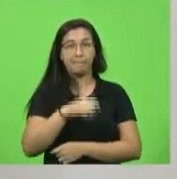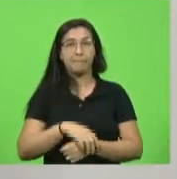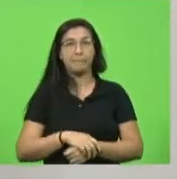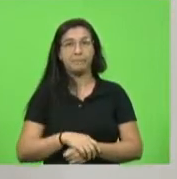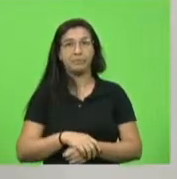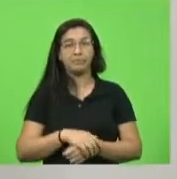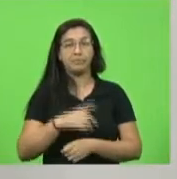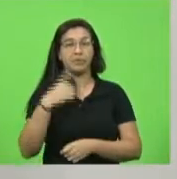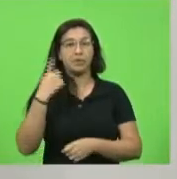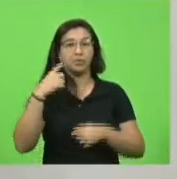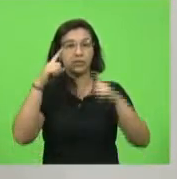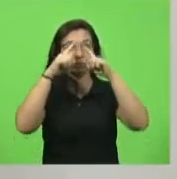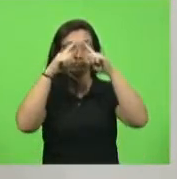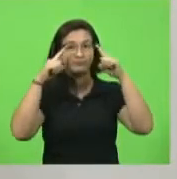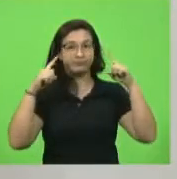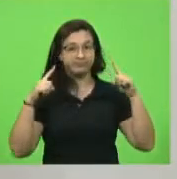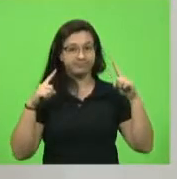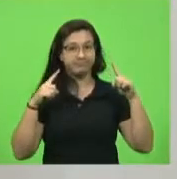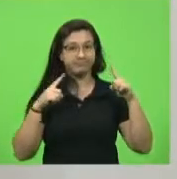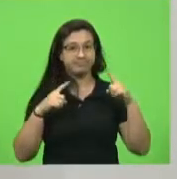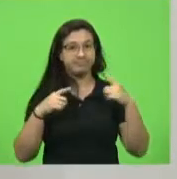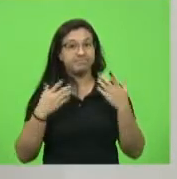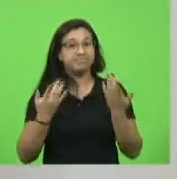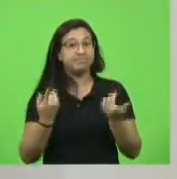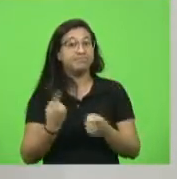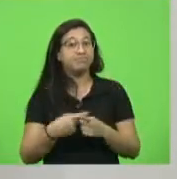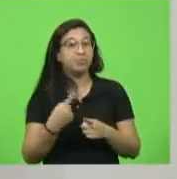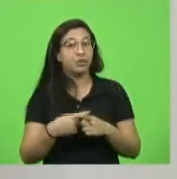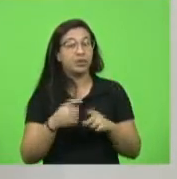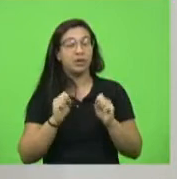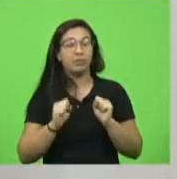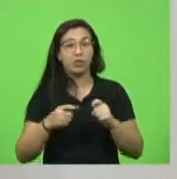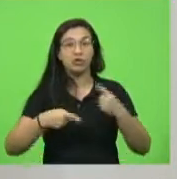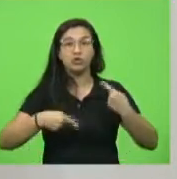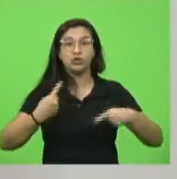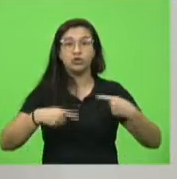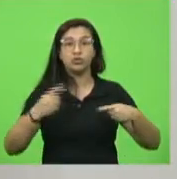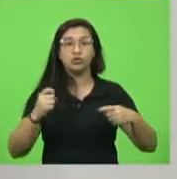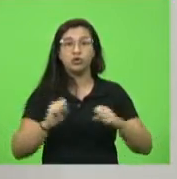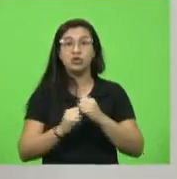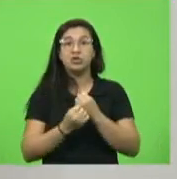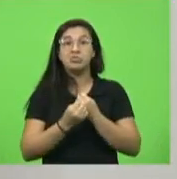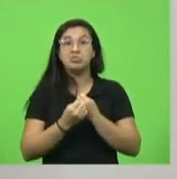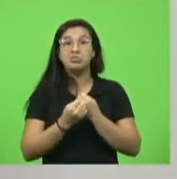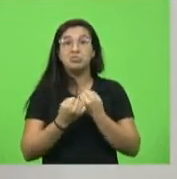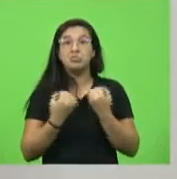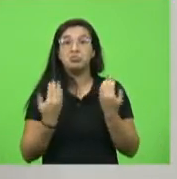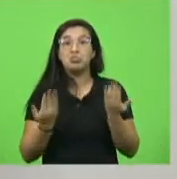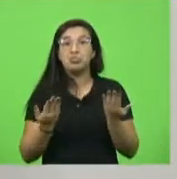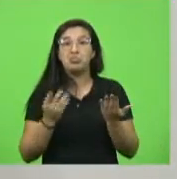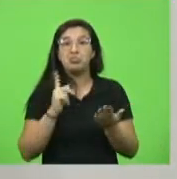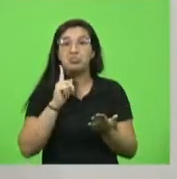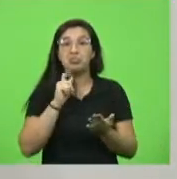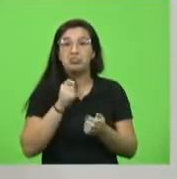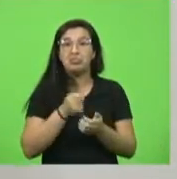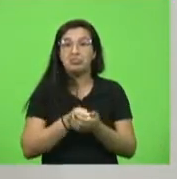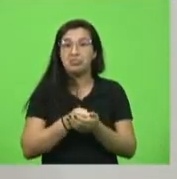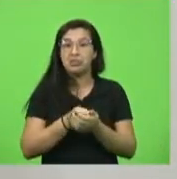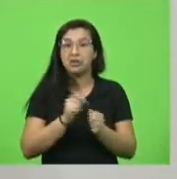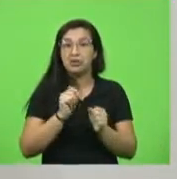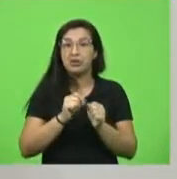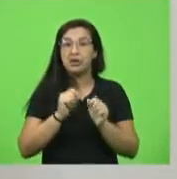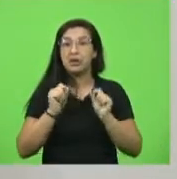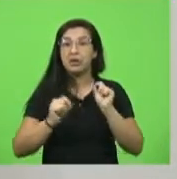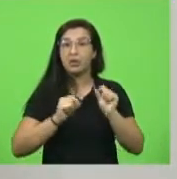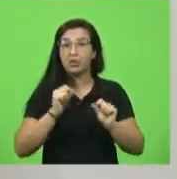Sareta, justamente para que se possa discutir quais medidas nós vamos tomar nesse momento, porque